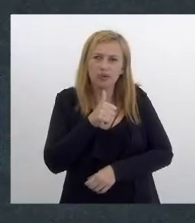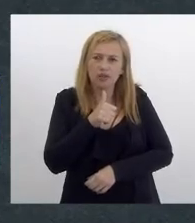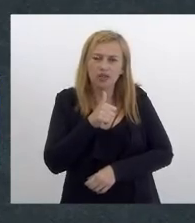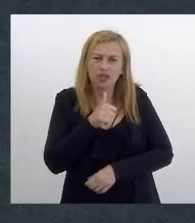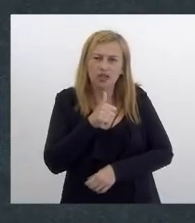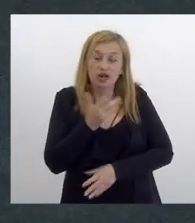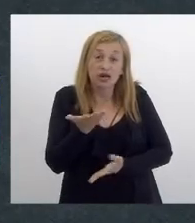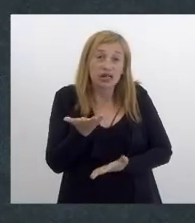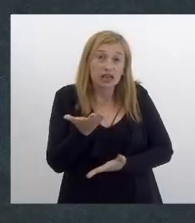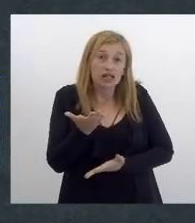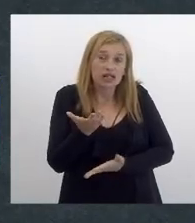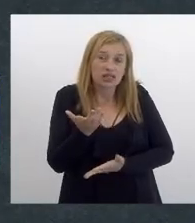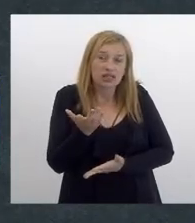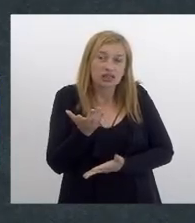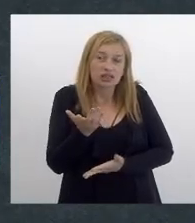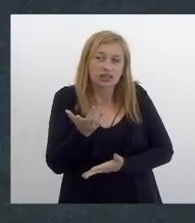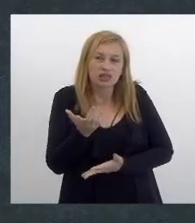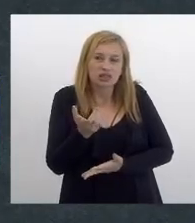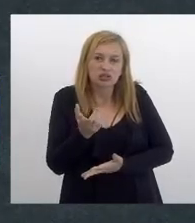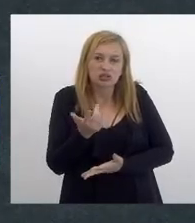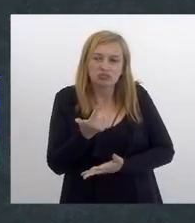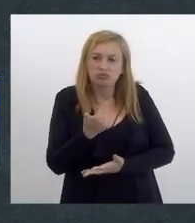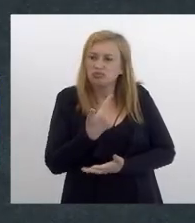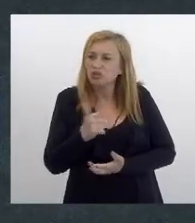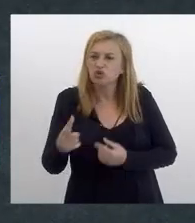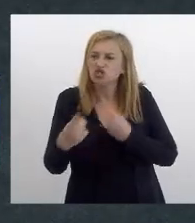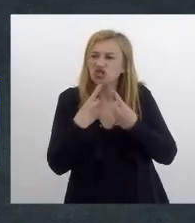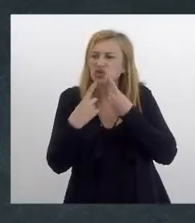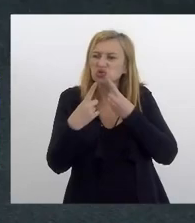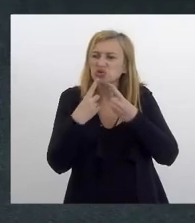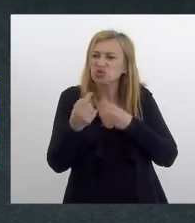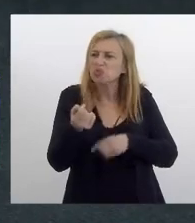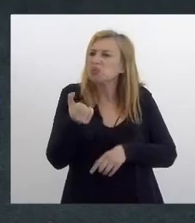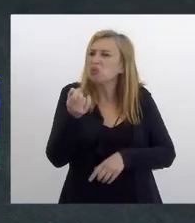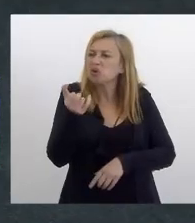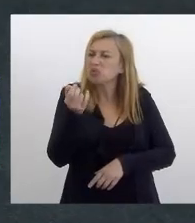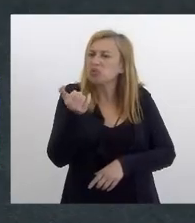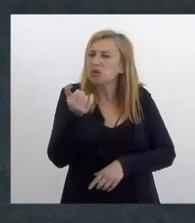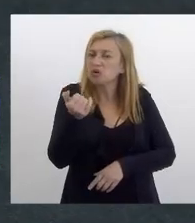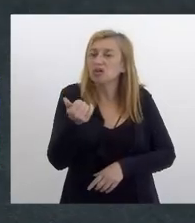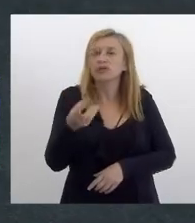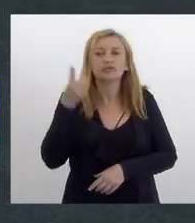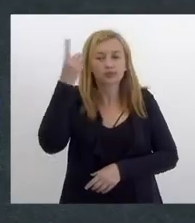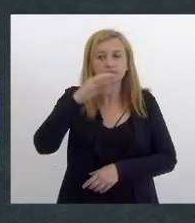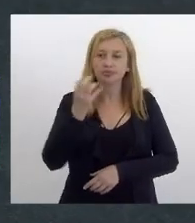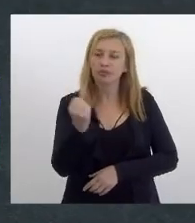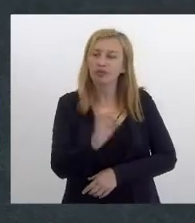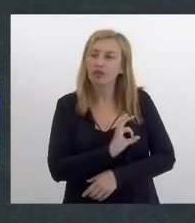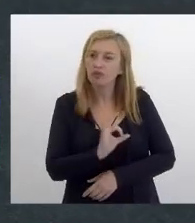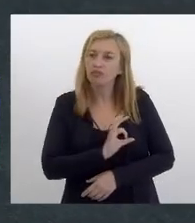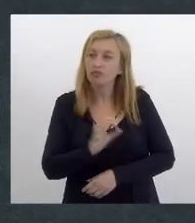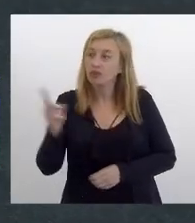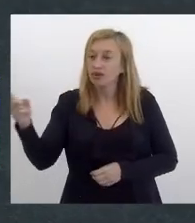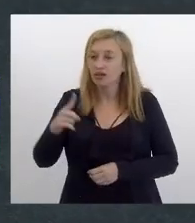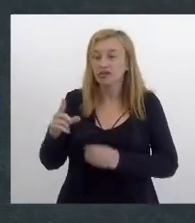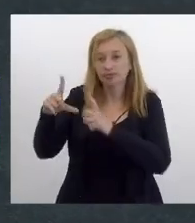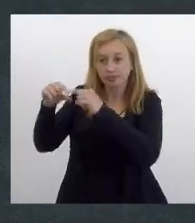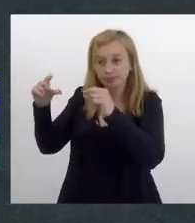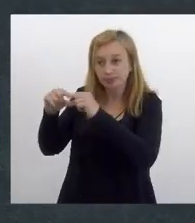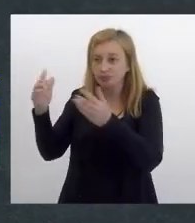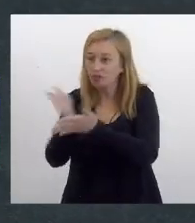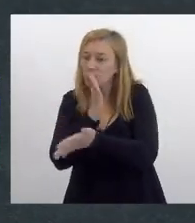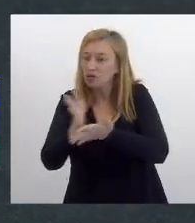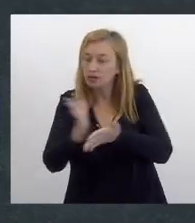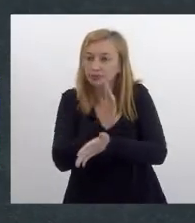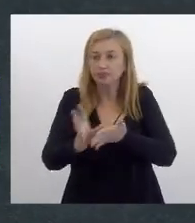era uma coisa sem muito debate e a deputada Marta Rocha trouxe de Brasília algumas deputadas inclusive do